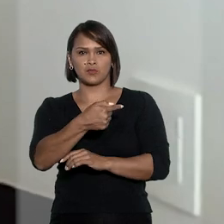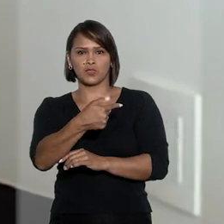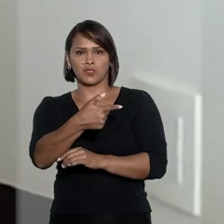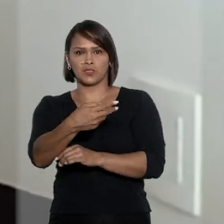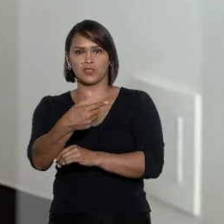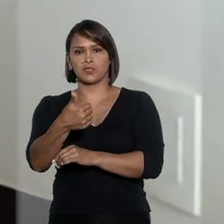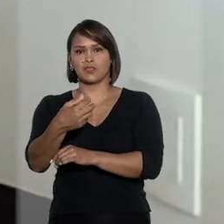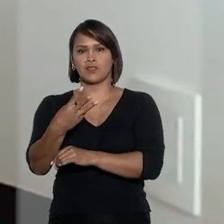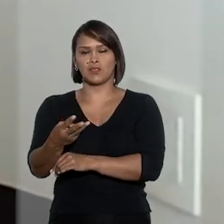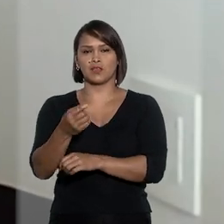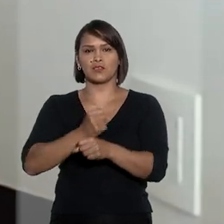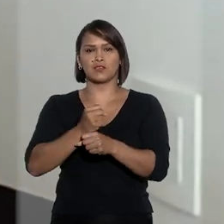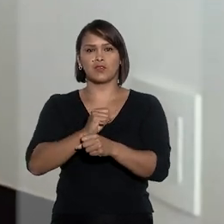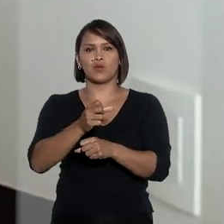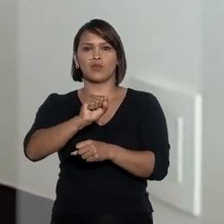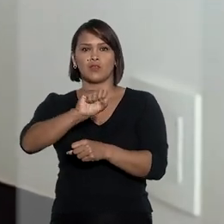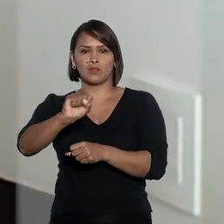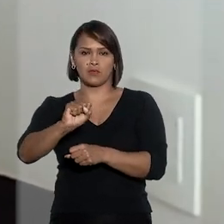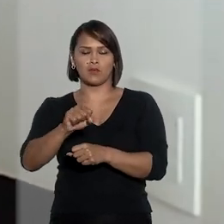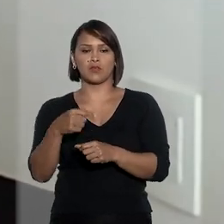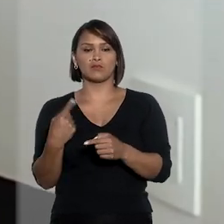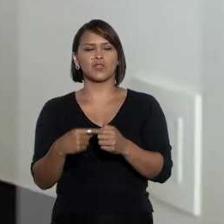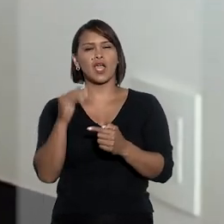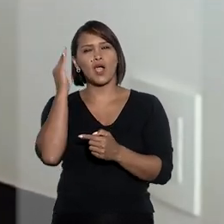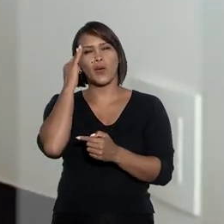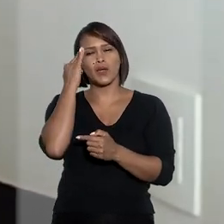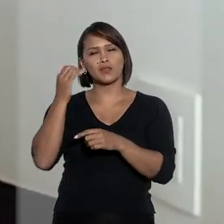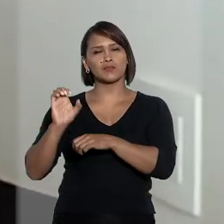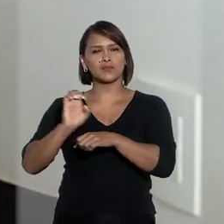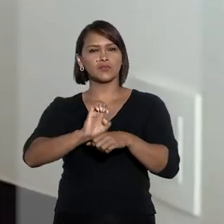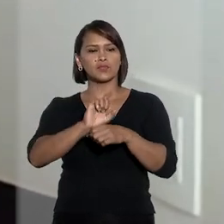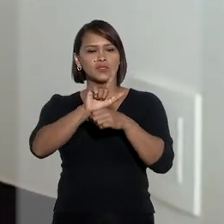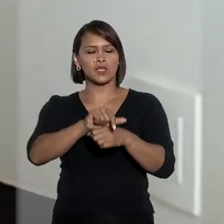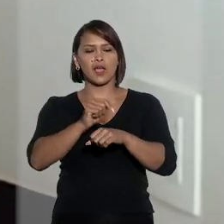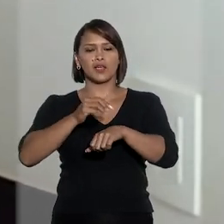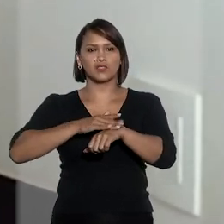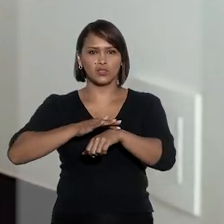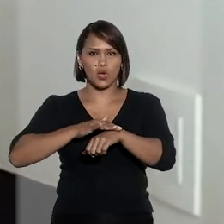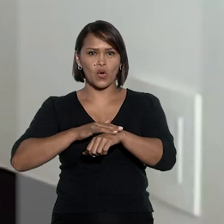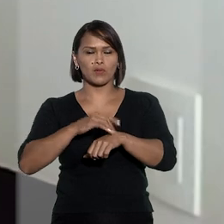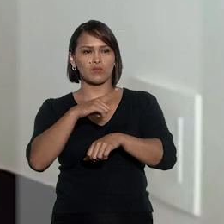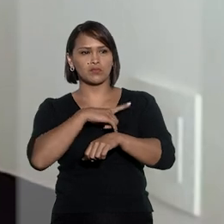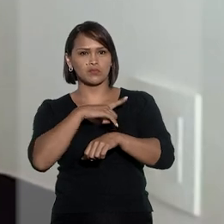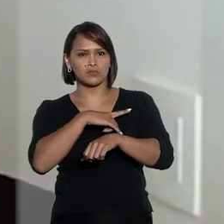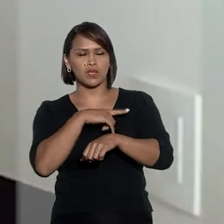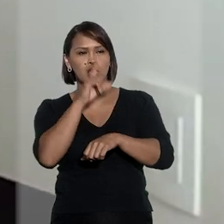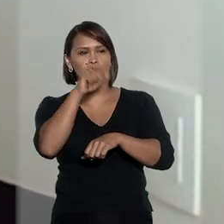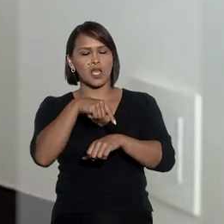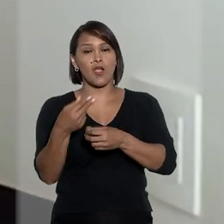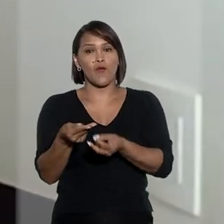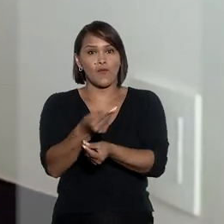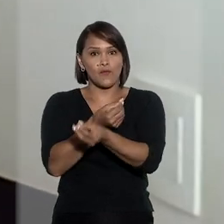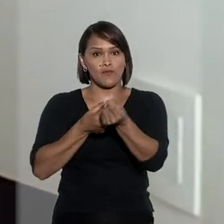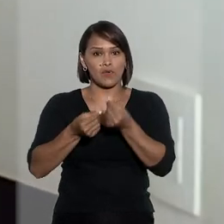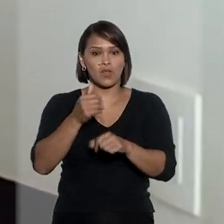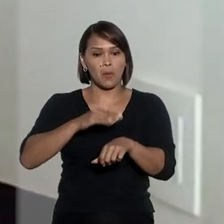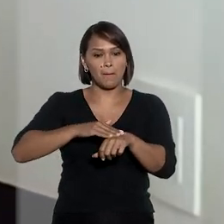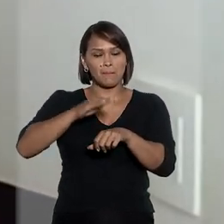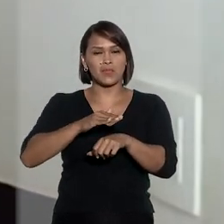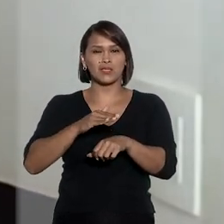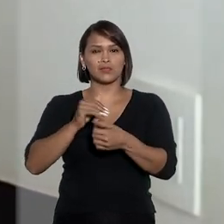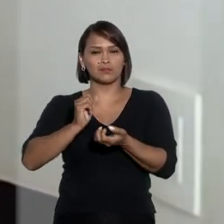.713, de 88. É o entendimento do Estado que essas doenças trazem custos